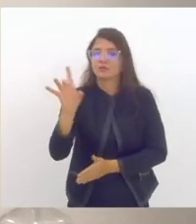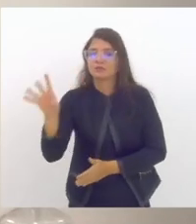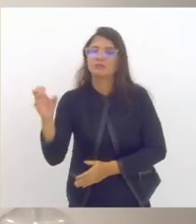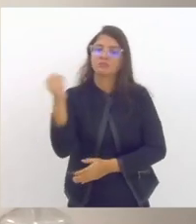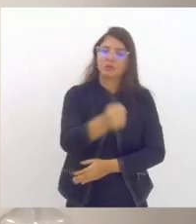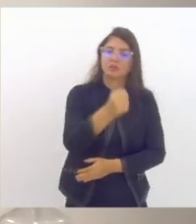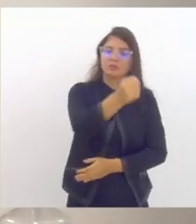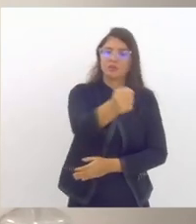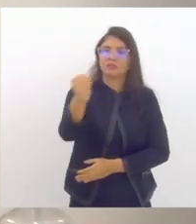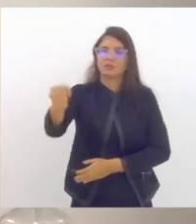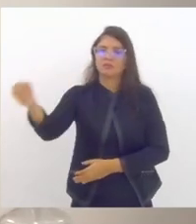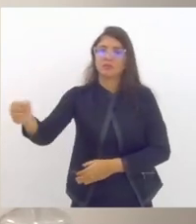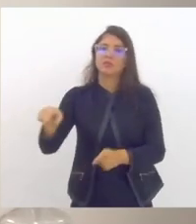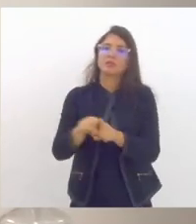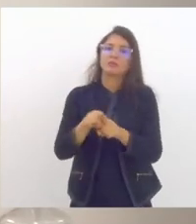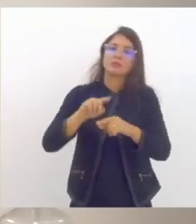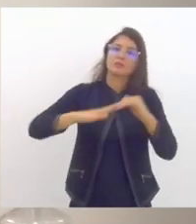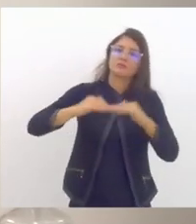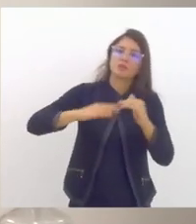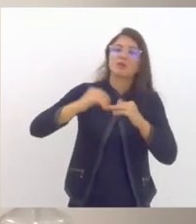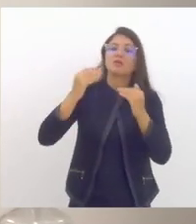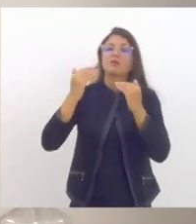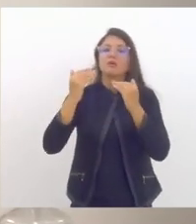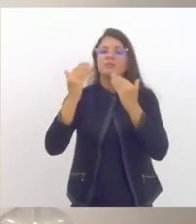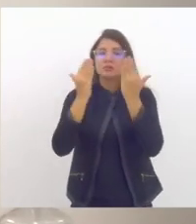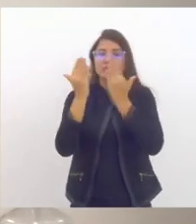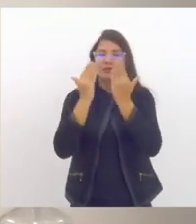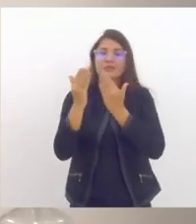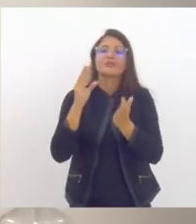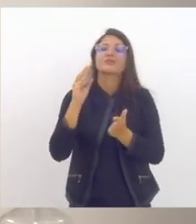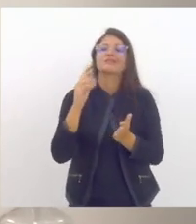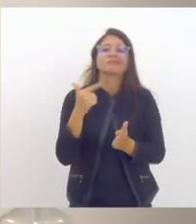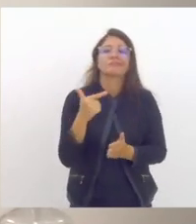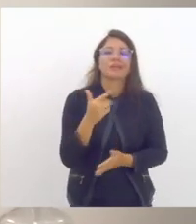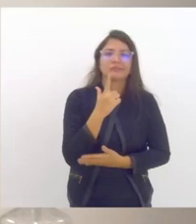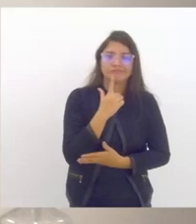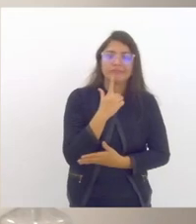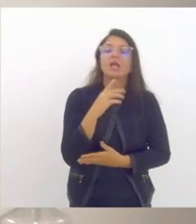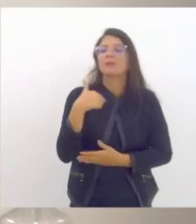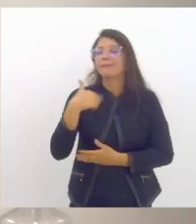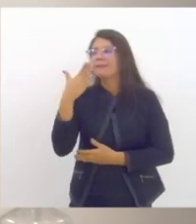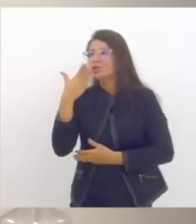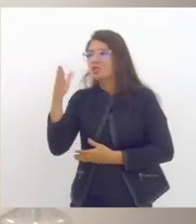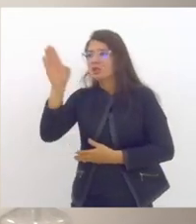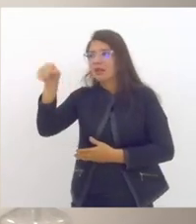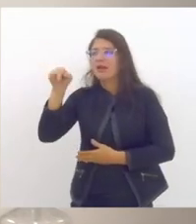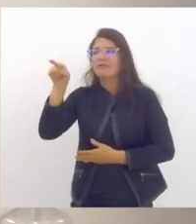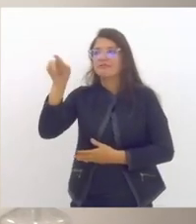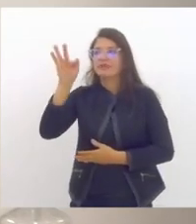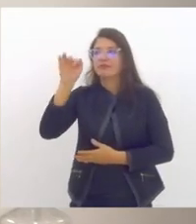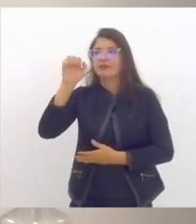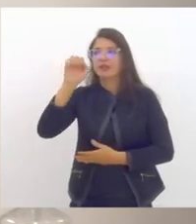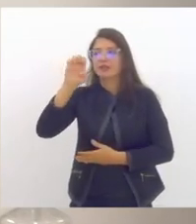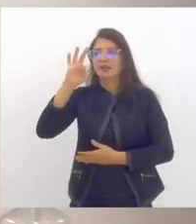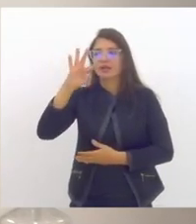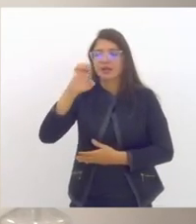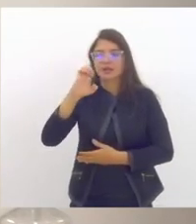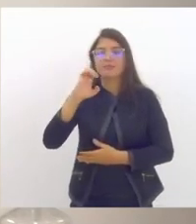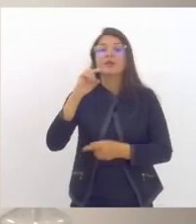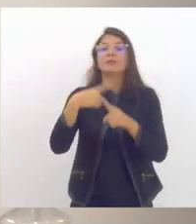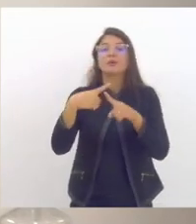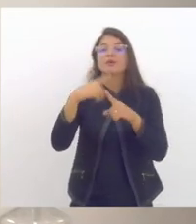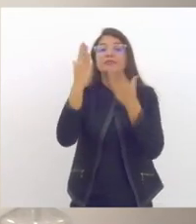psicologia que nesse momento se encontra afastado então vamos solicitar a Faietec que também tenha um planejamento